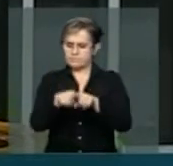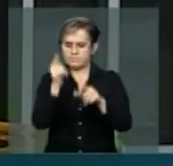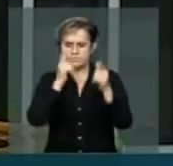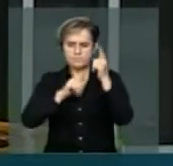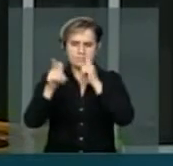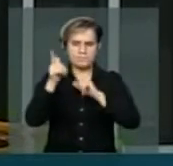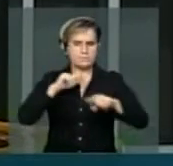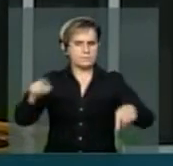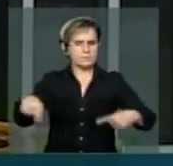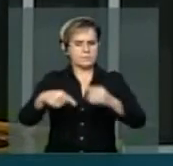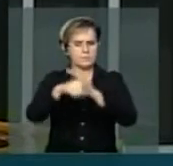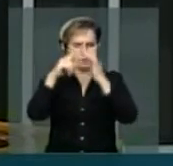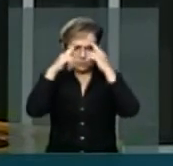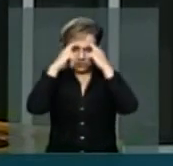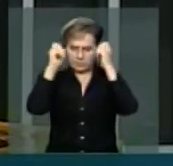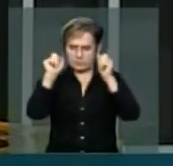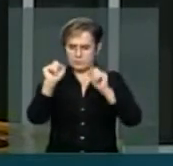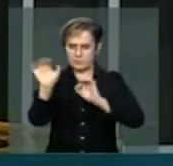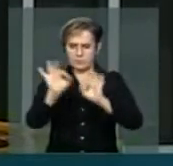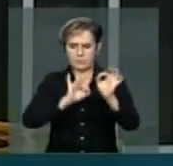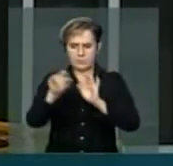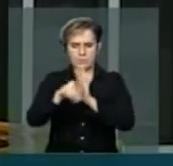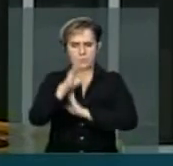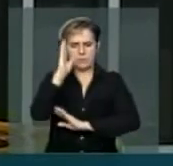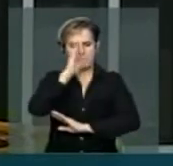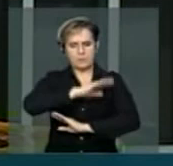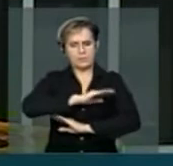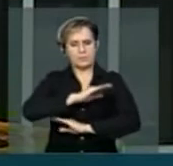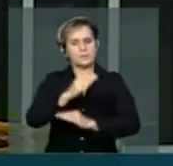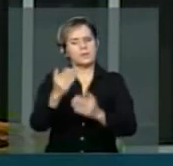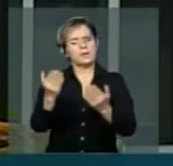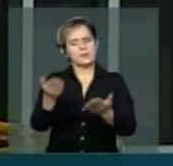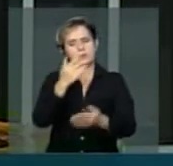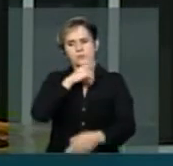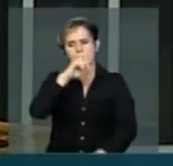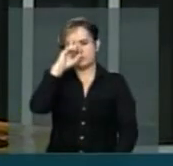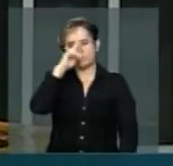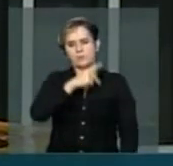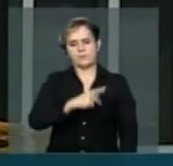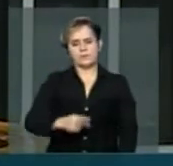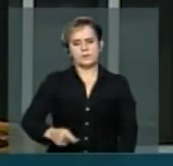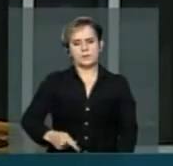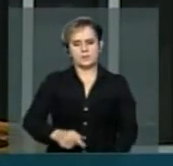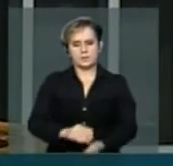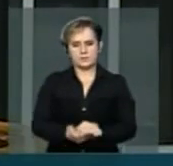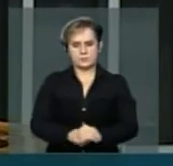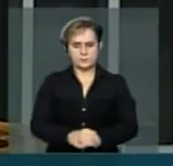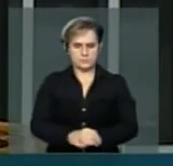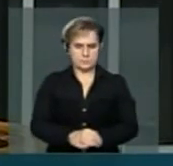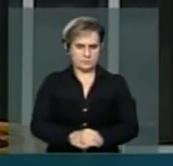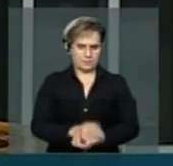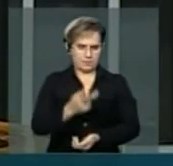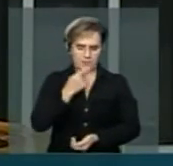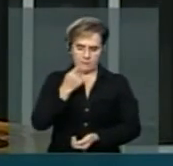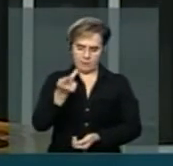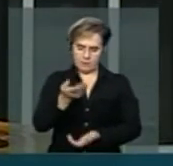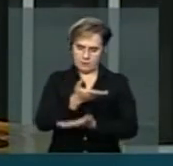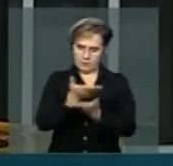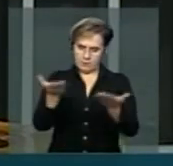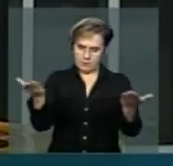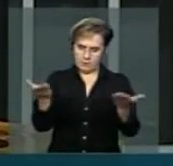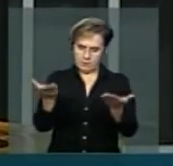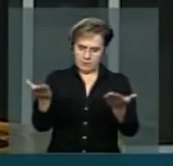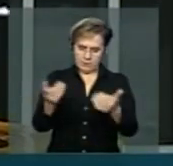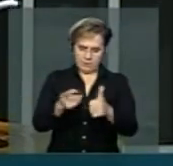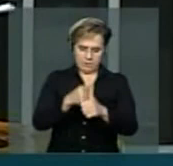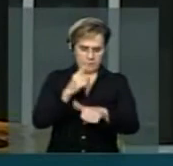a violência, do crime organizado e a impunidade. Era isso, presidente. Eu gostaria de registrar neste